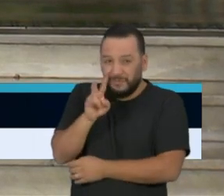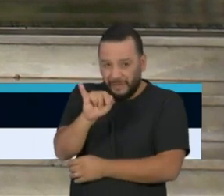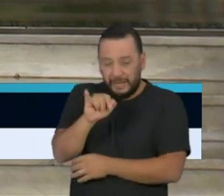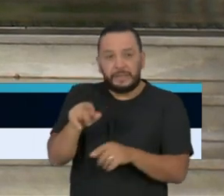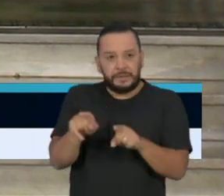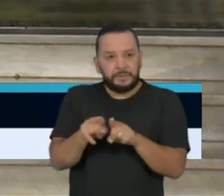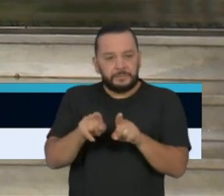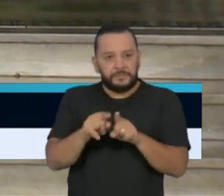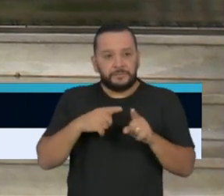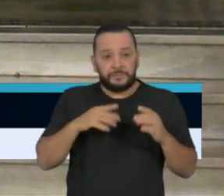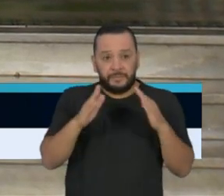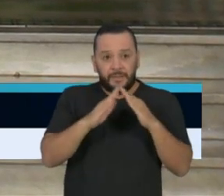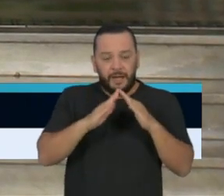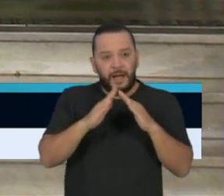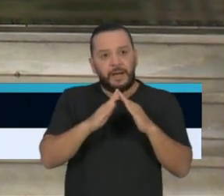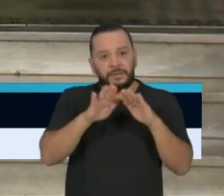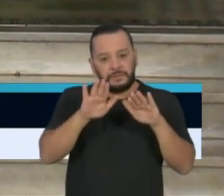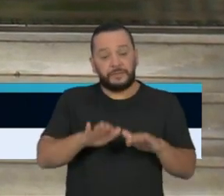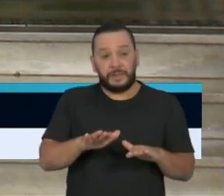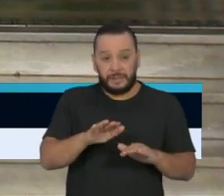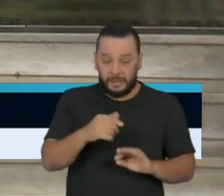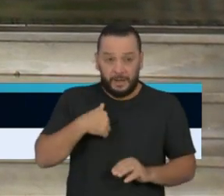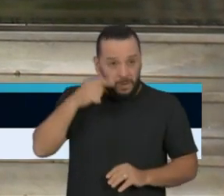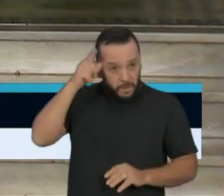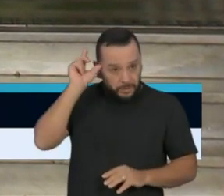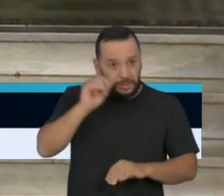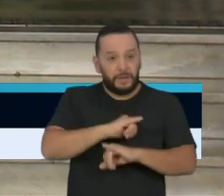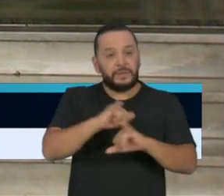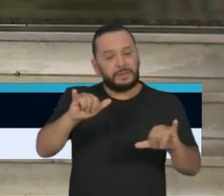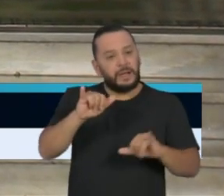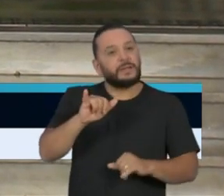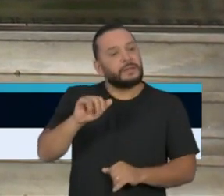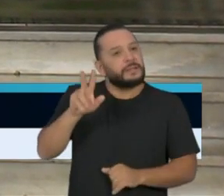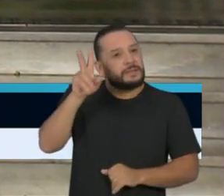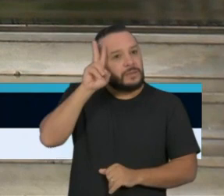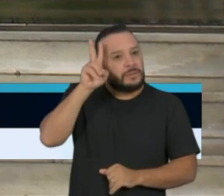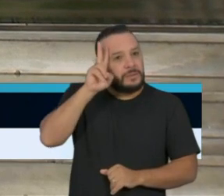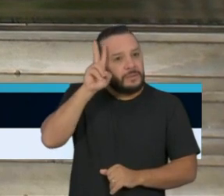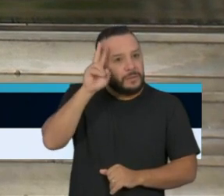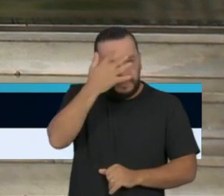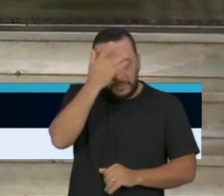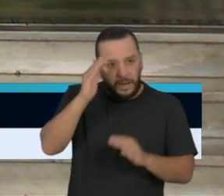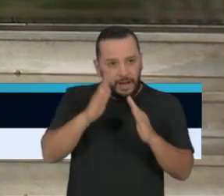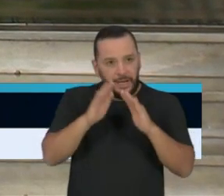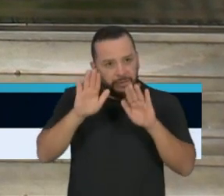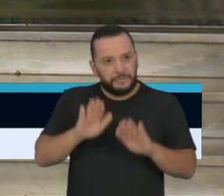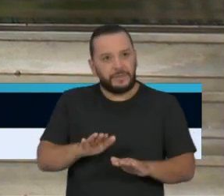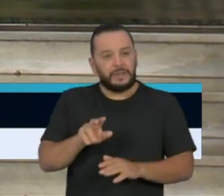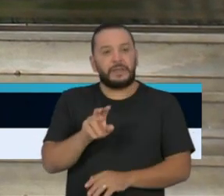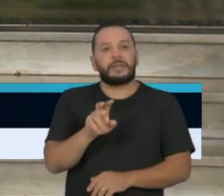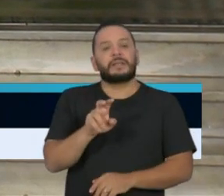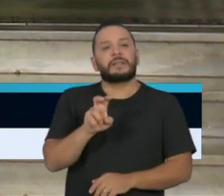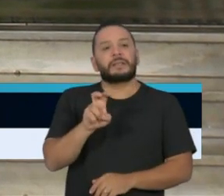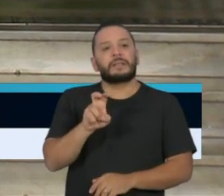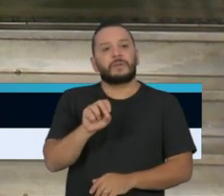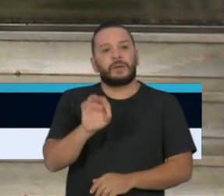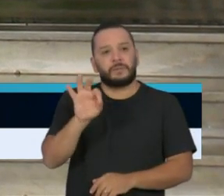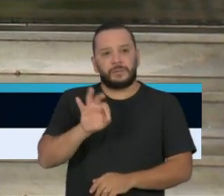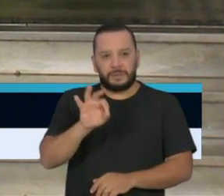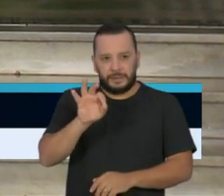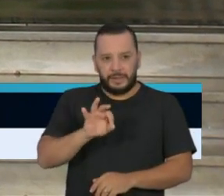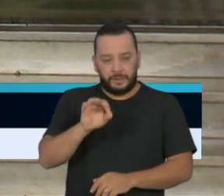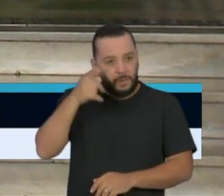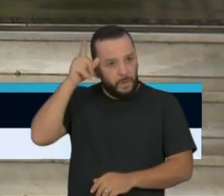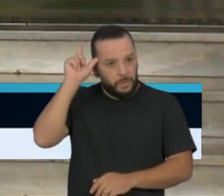isolamento, ontem foi divulgada a taxa da segunda-feira, que foi de 50%. A de ontem ainda não foi divulgada, mas